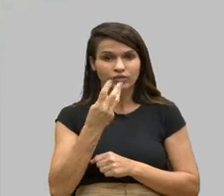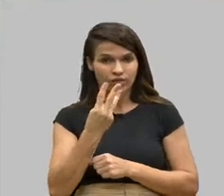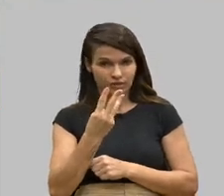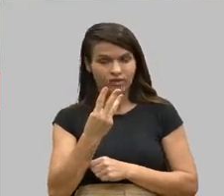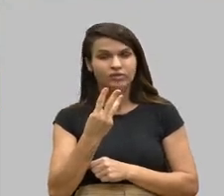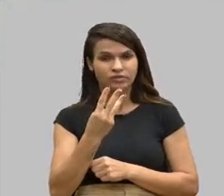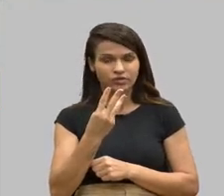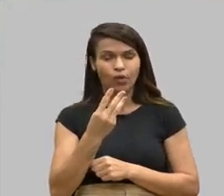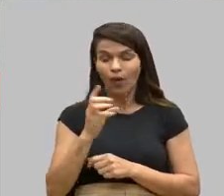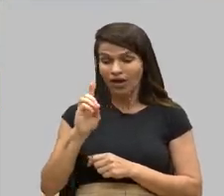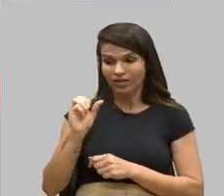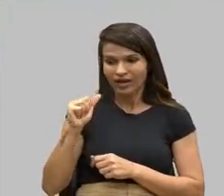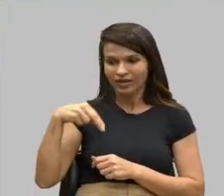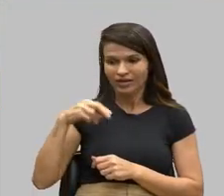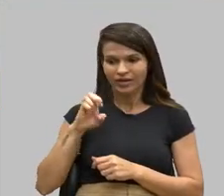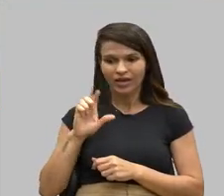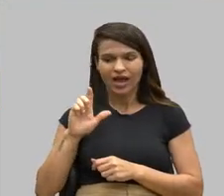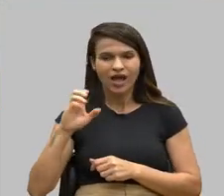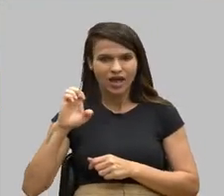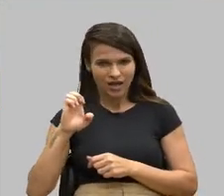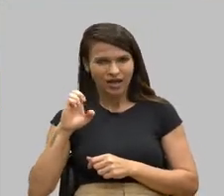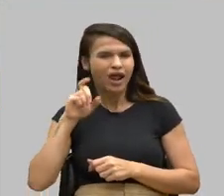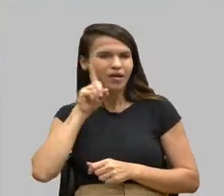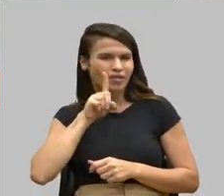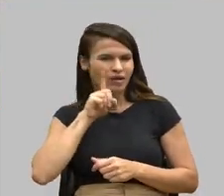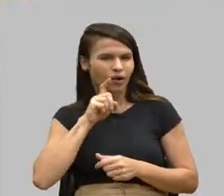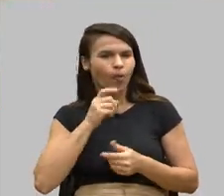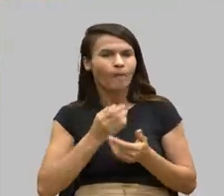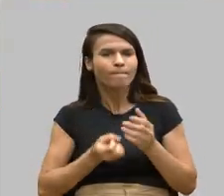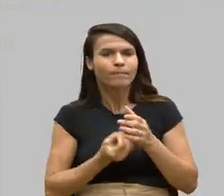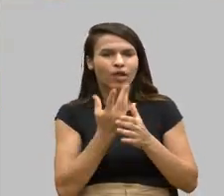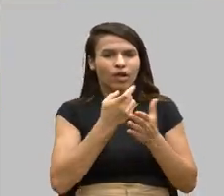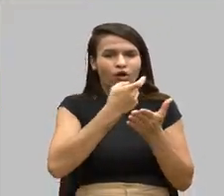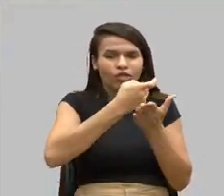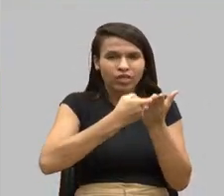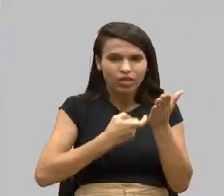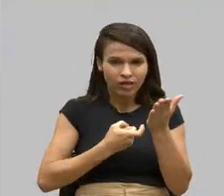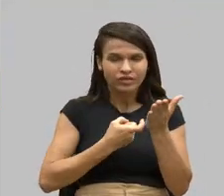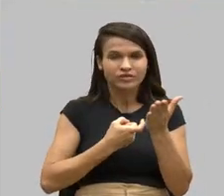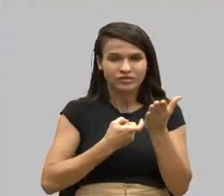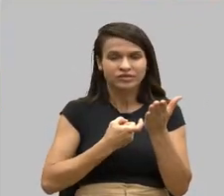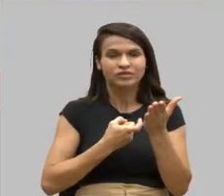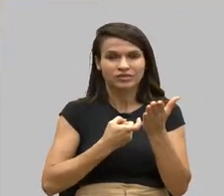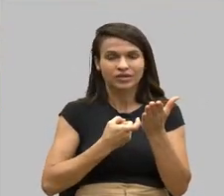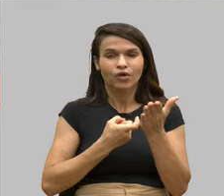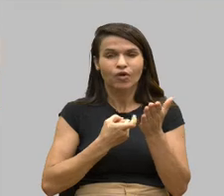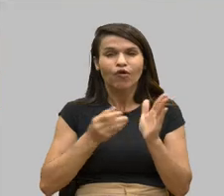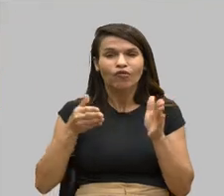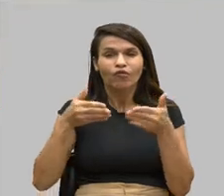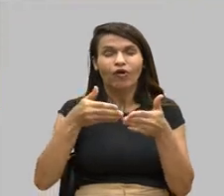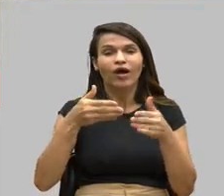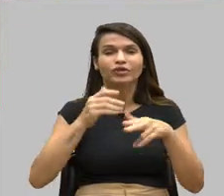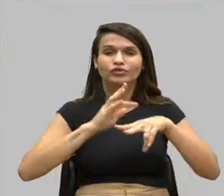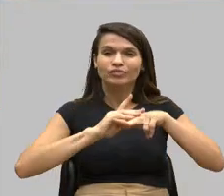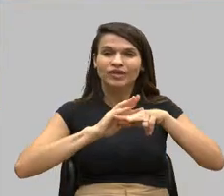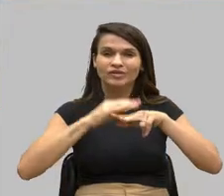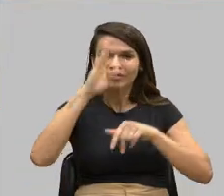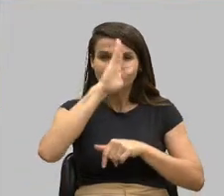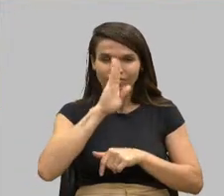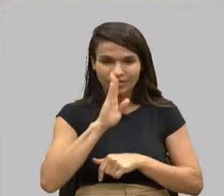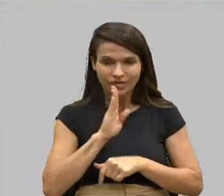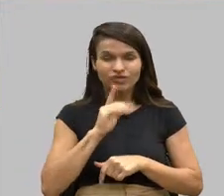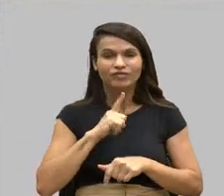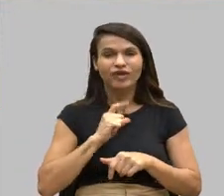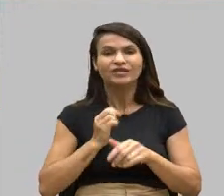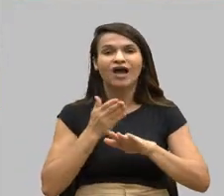americana começou a traduzir textos sob neuromielite óptica para os pacientes brasileiros tivessem